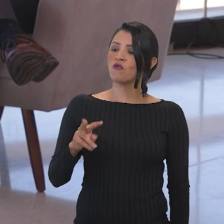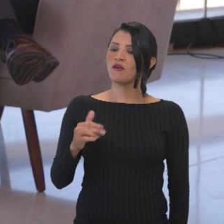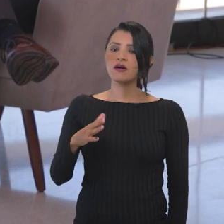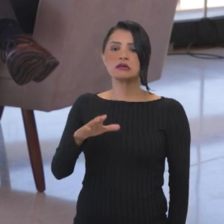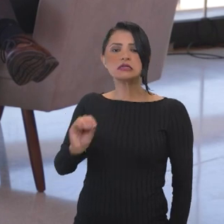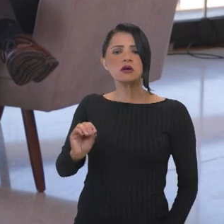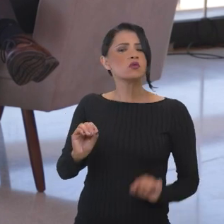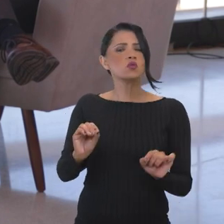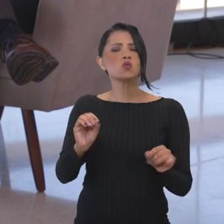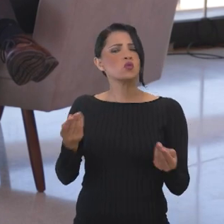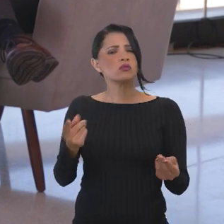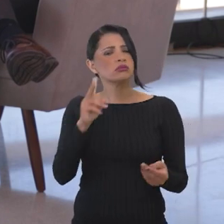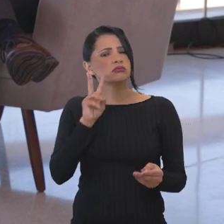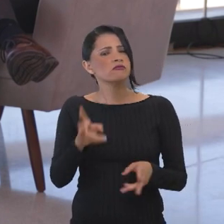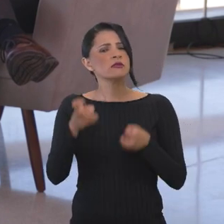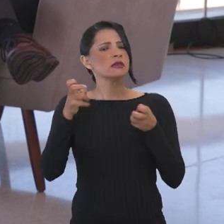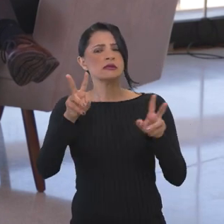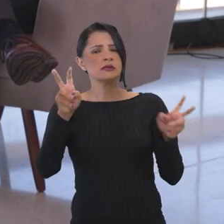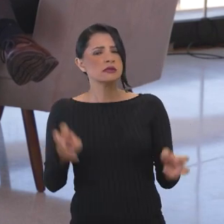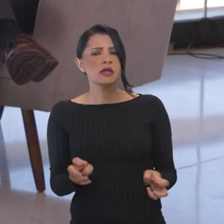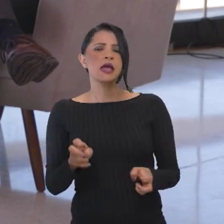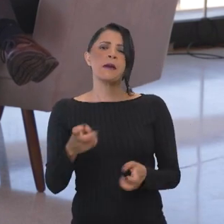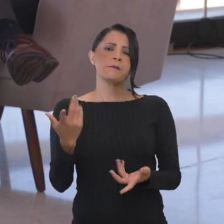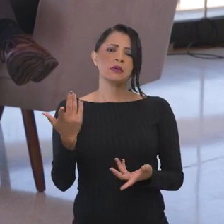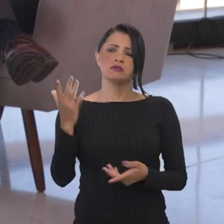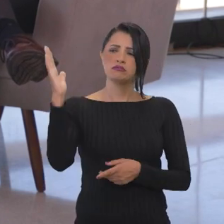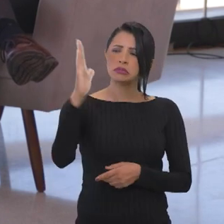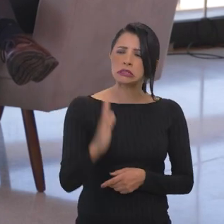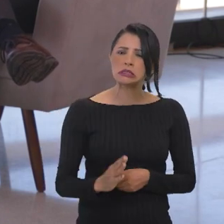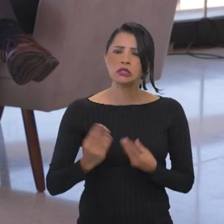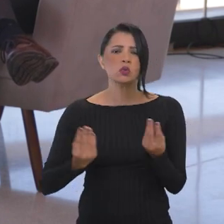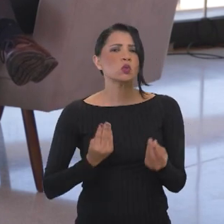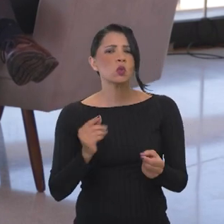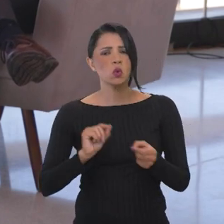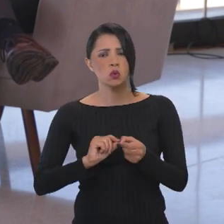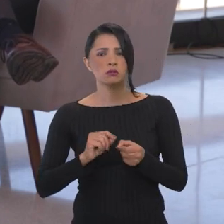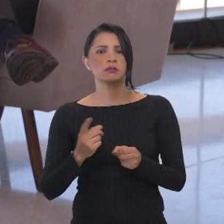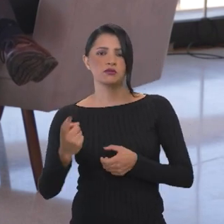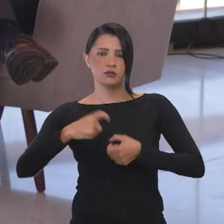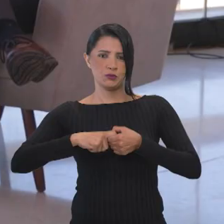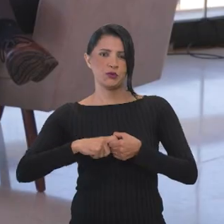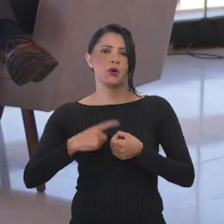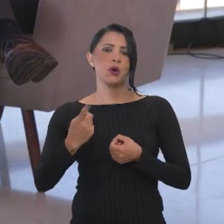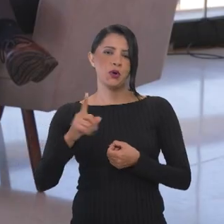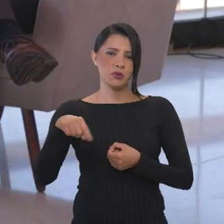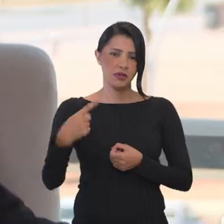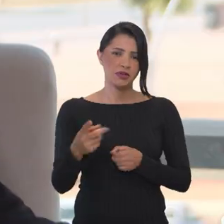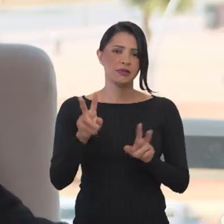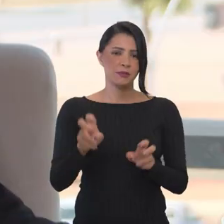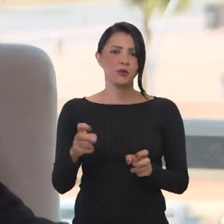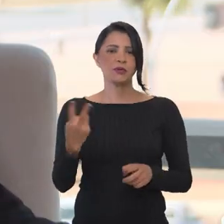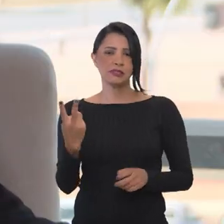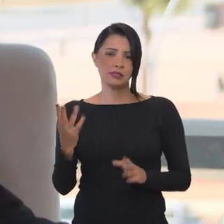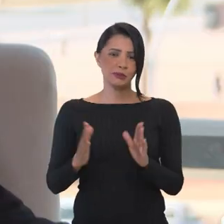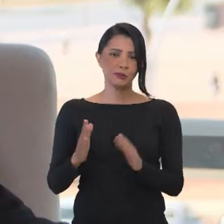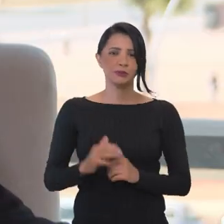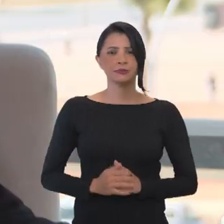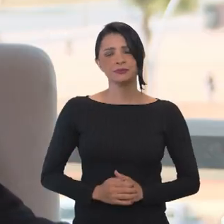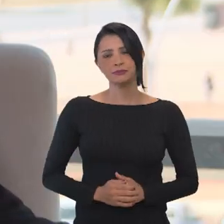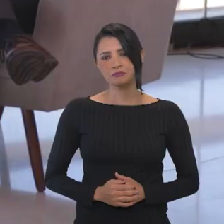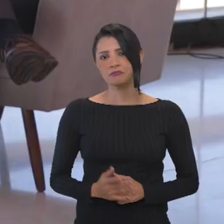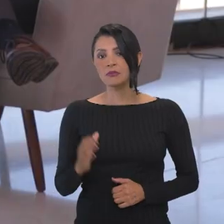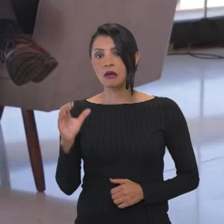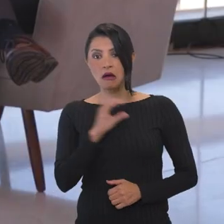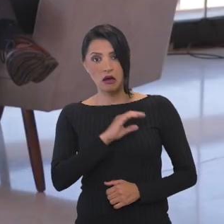Como é que a senhora vê essa questão da inovação no Estado brasileiro, que está sendo implementado, mas aí a gente retoma essa questão no segundo bloco. Está